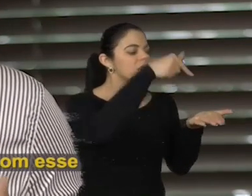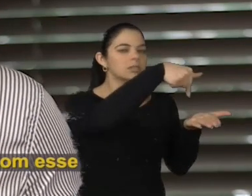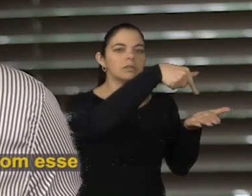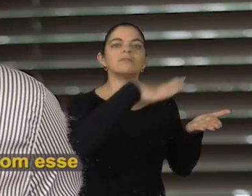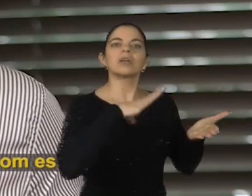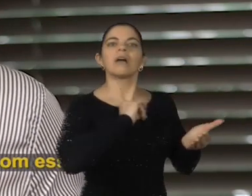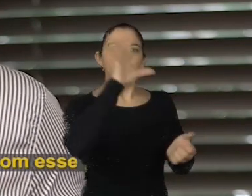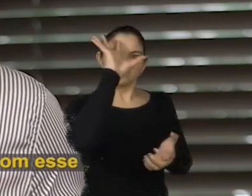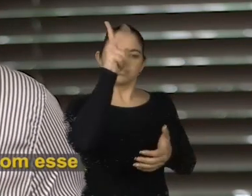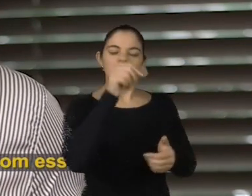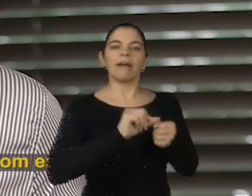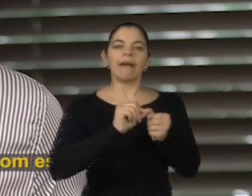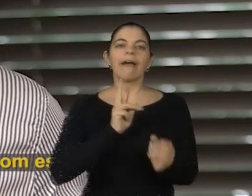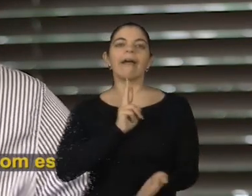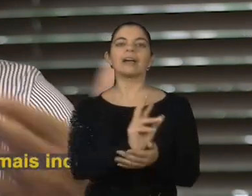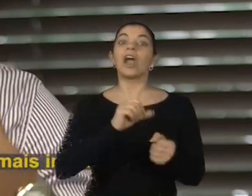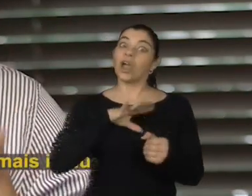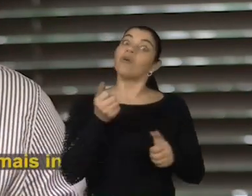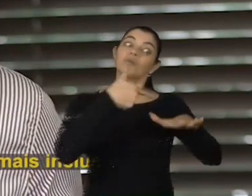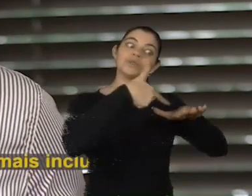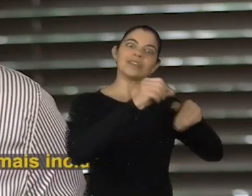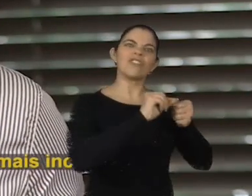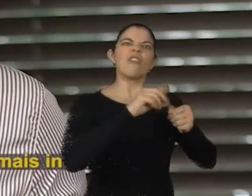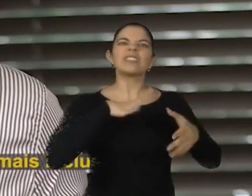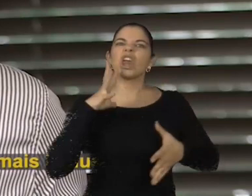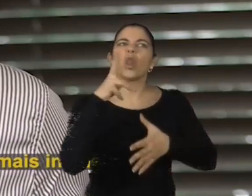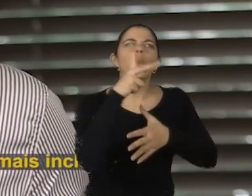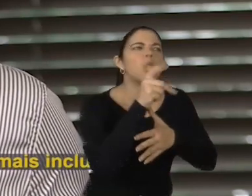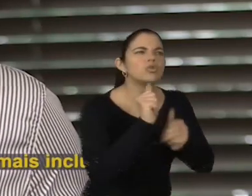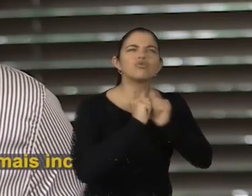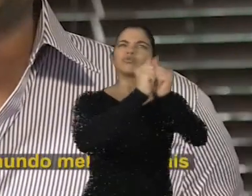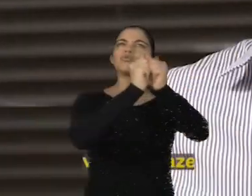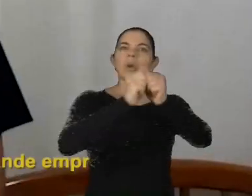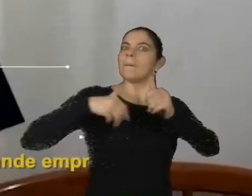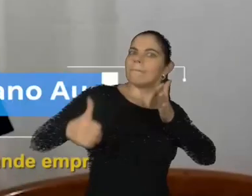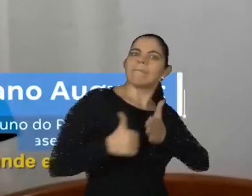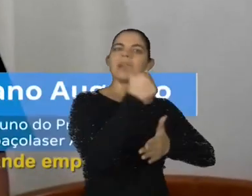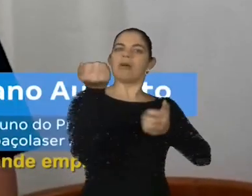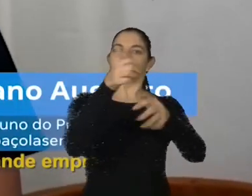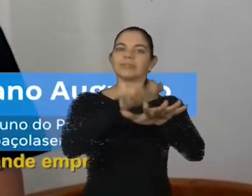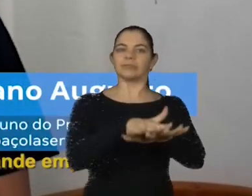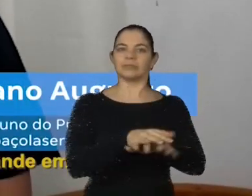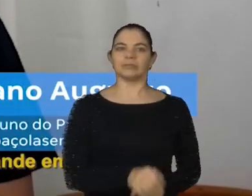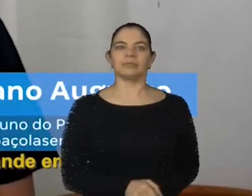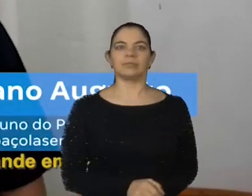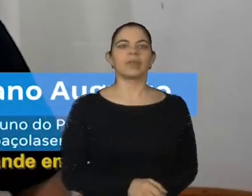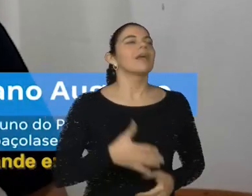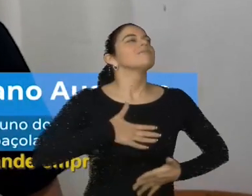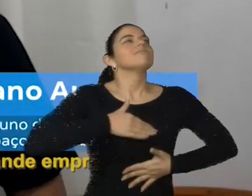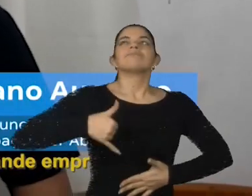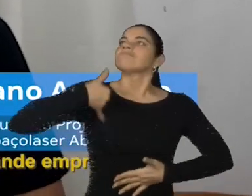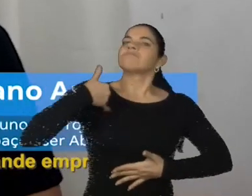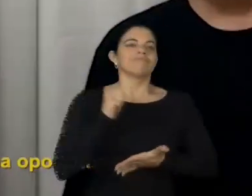essa a mensagem que o Espaço Laser passou com esse projeto. Vamos trazer todos, fazer um mundo melhor, mais inclusivo. Será uma oportunidade de trabalhar em